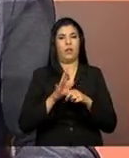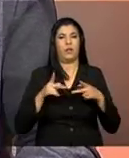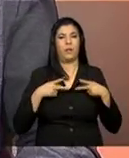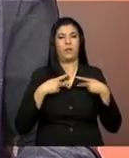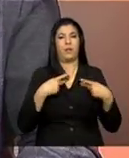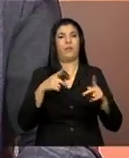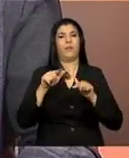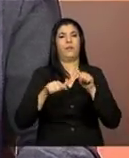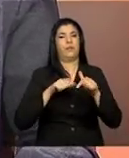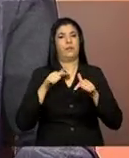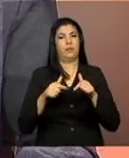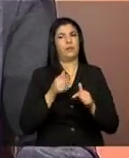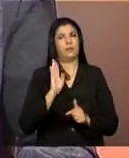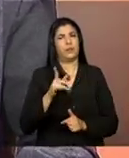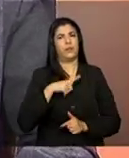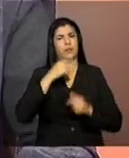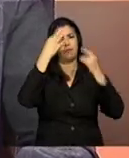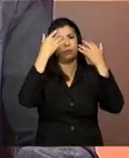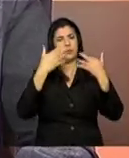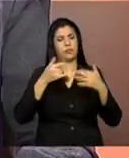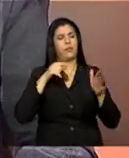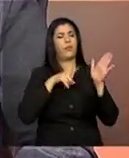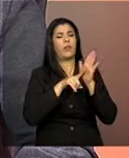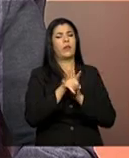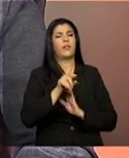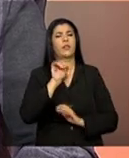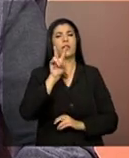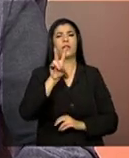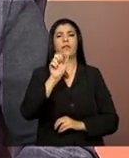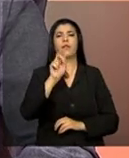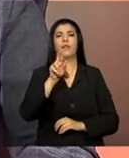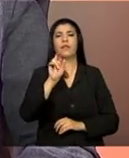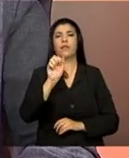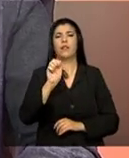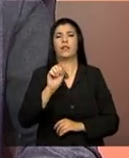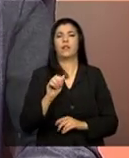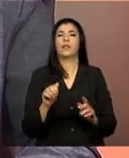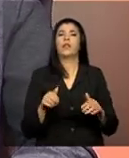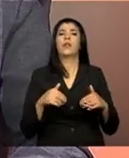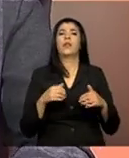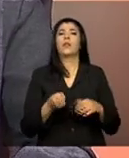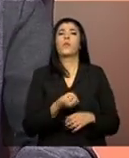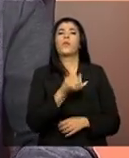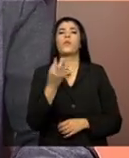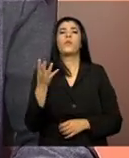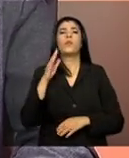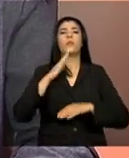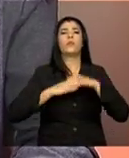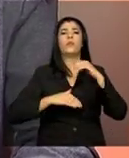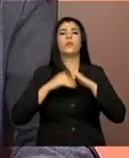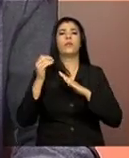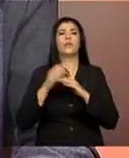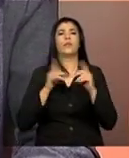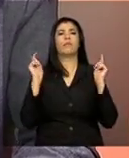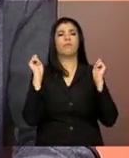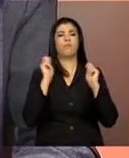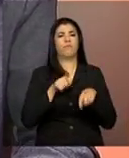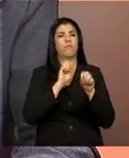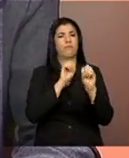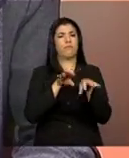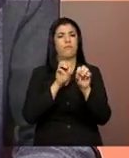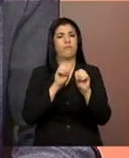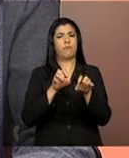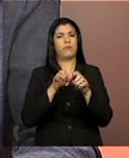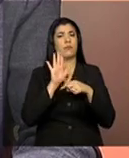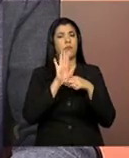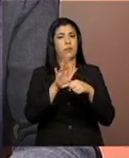trabalho, como você falou. Valéria, e que ações de capacitação e para orientar os trabalhadores na